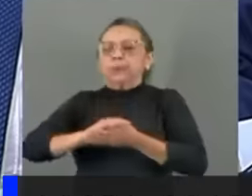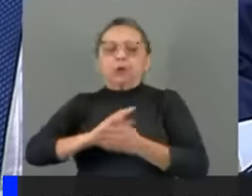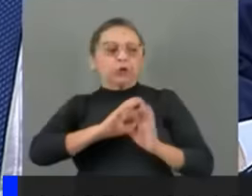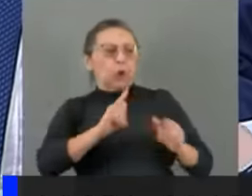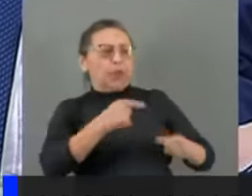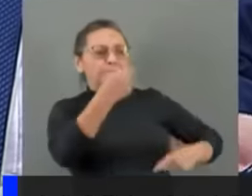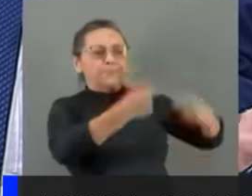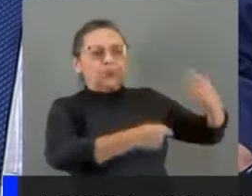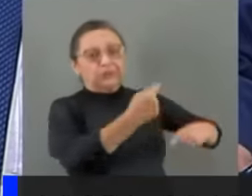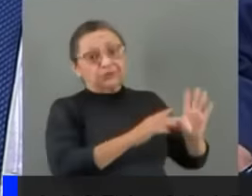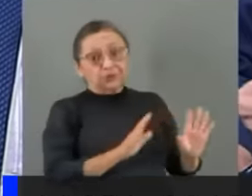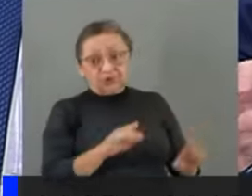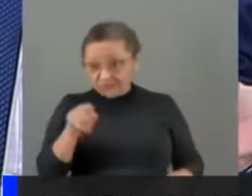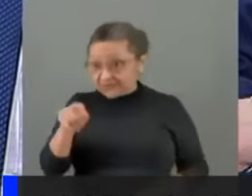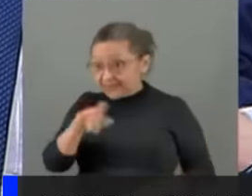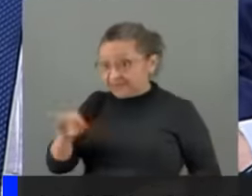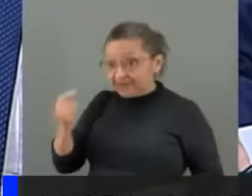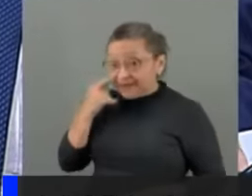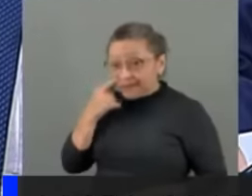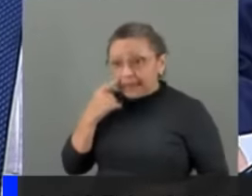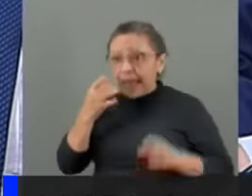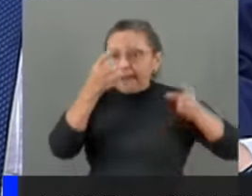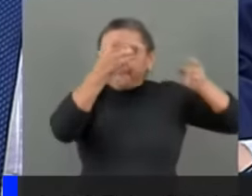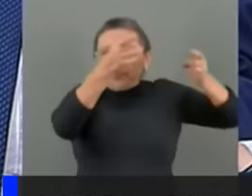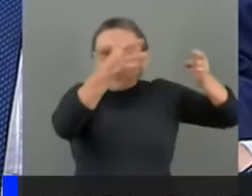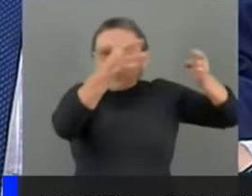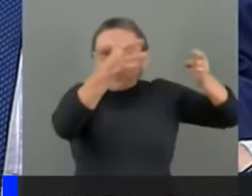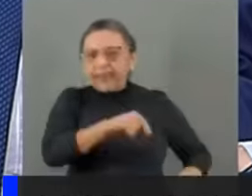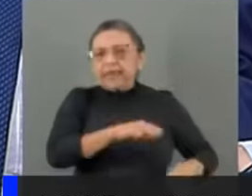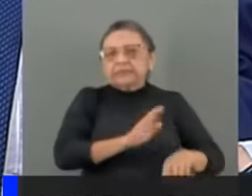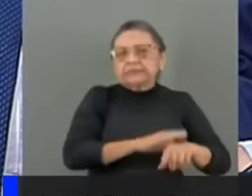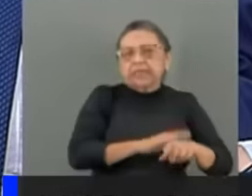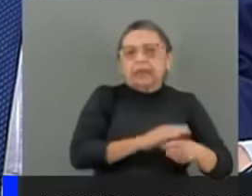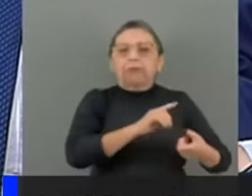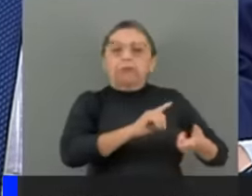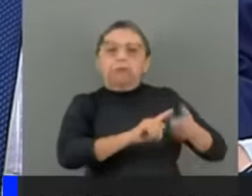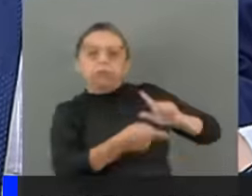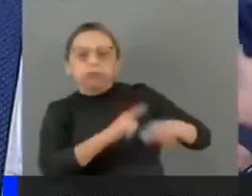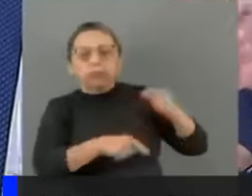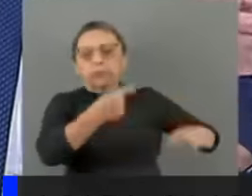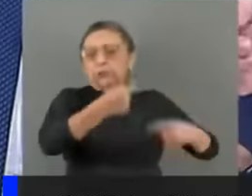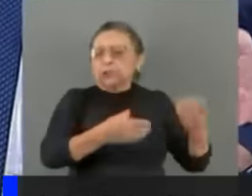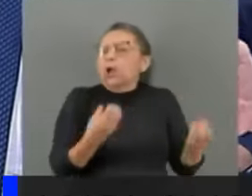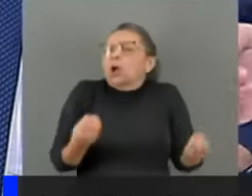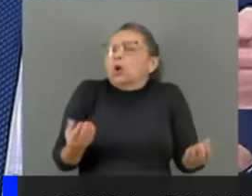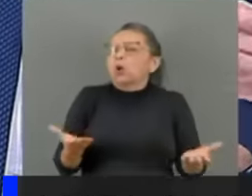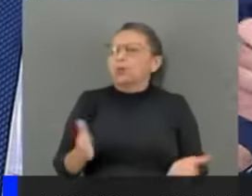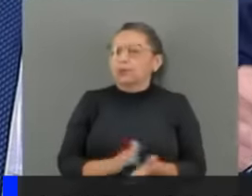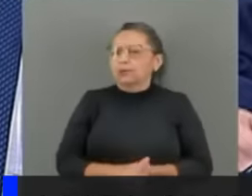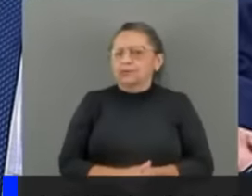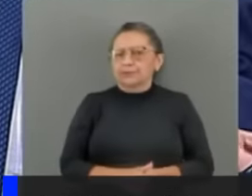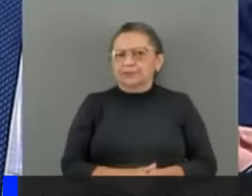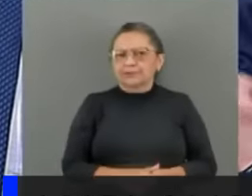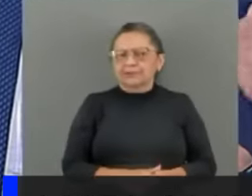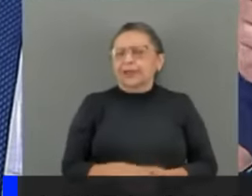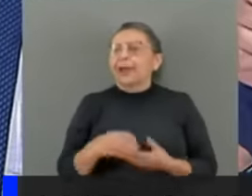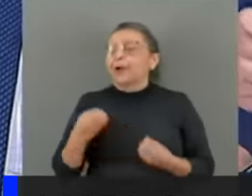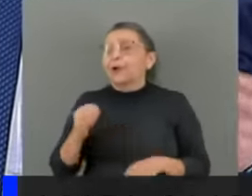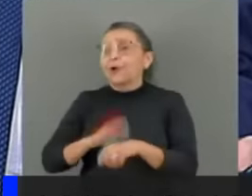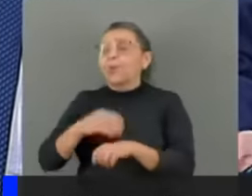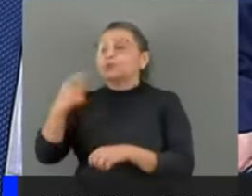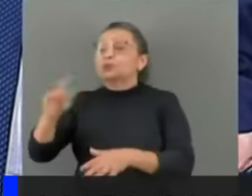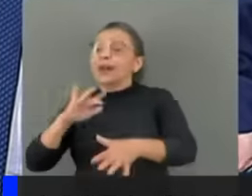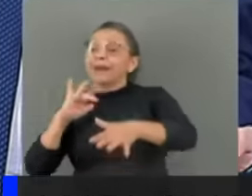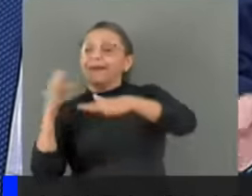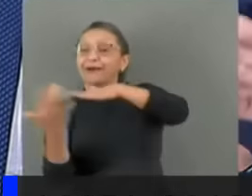Vossa Excelência coloca que abandonaria esse jogo político. Como fica suas redes sociais,